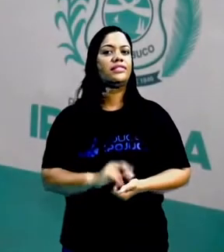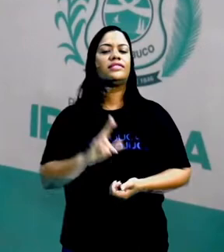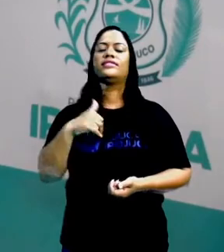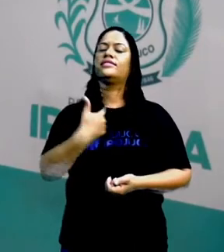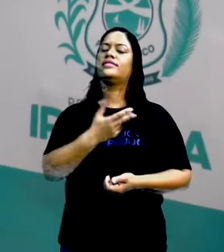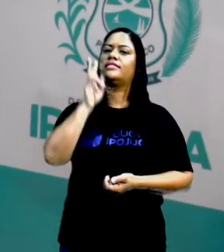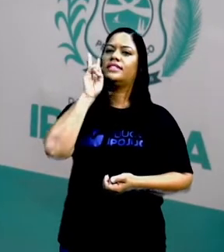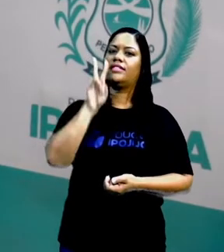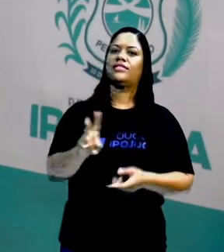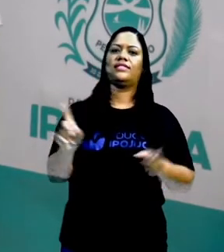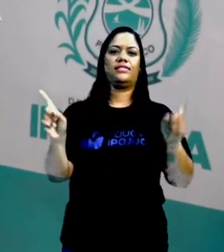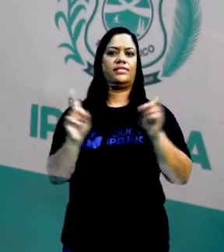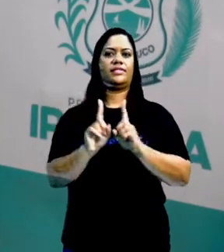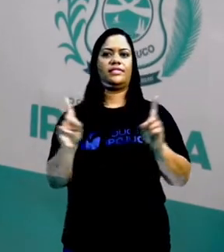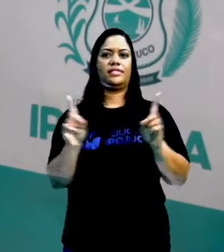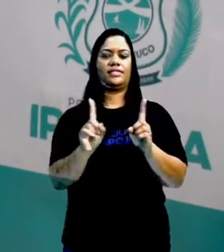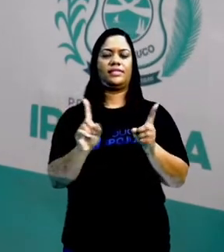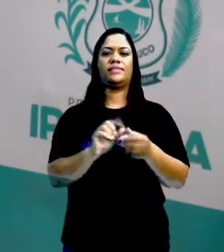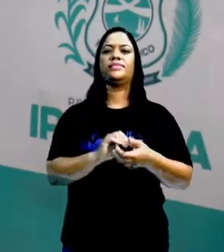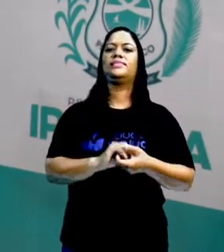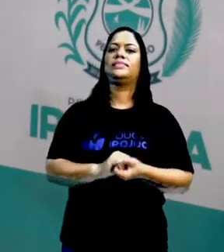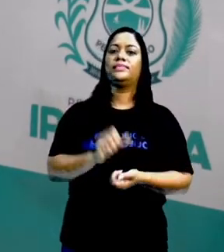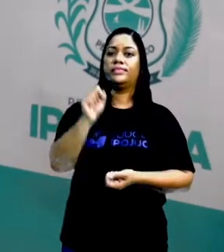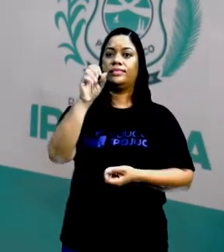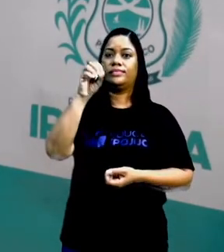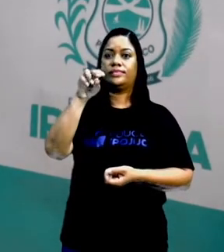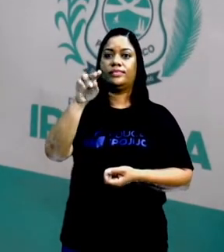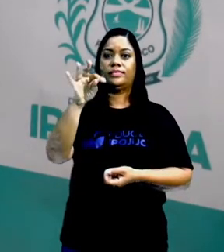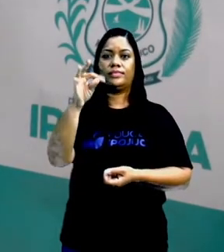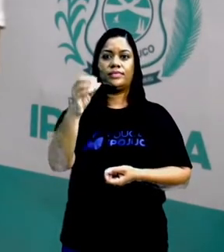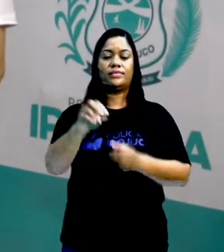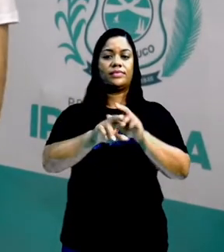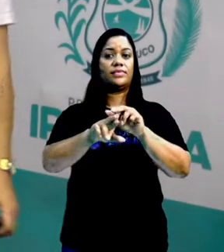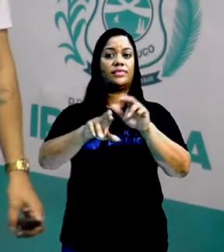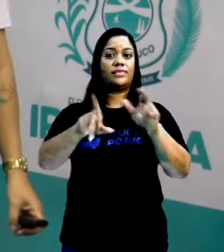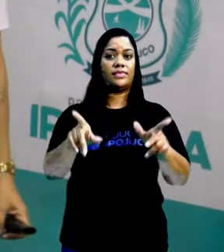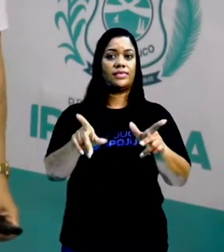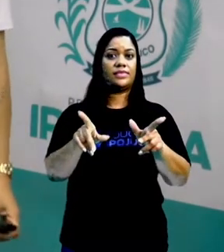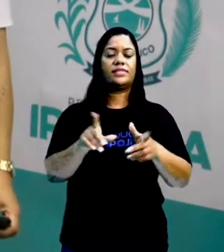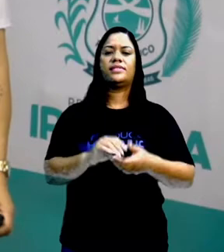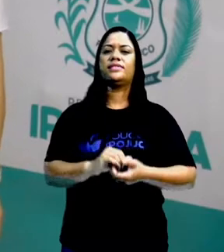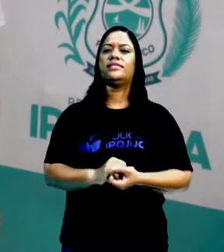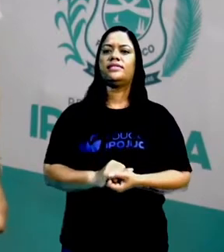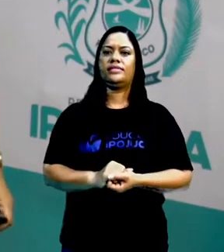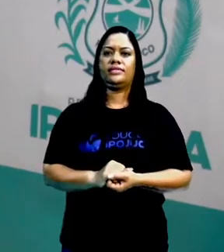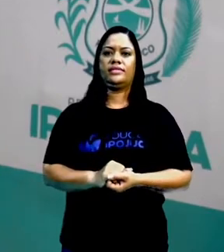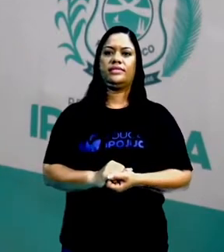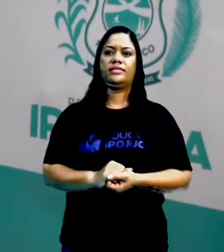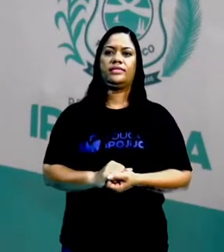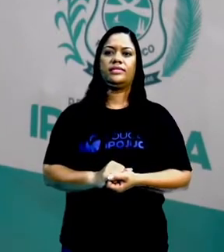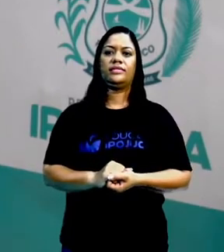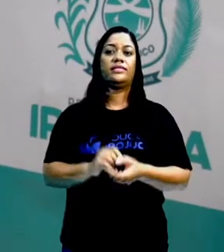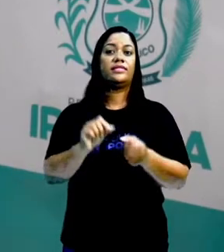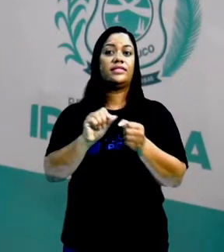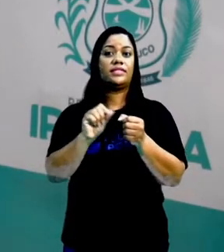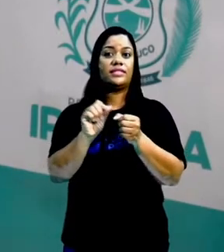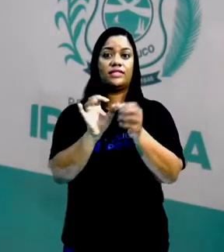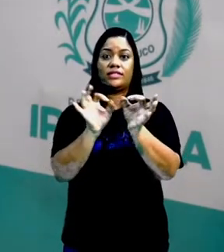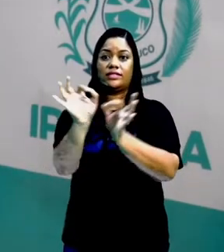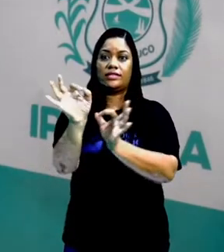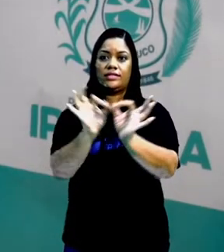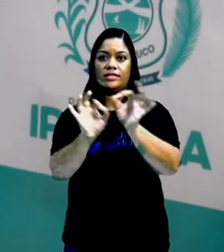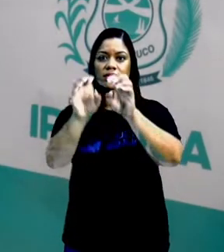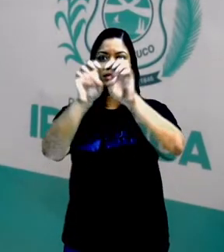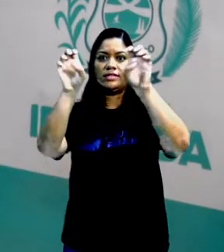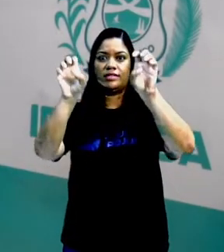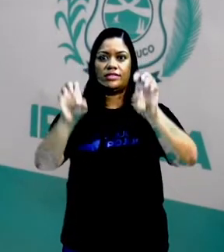vendo que não. O soneto, por exemplo, é diferente de um poema concreto. A forma como ele é distribuído se